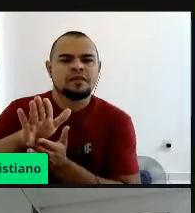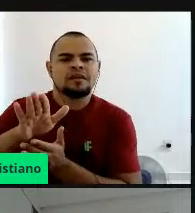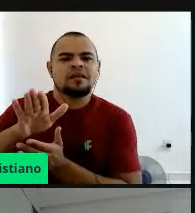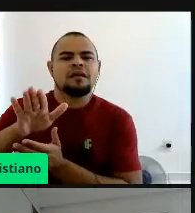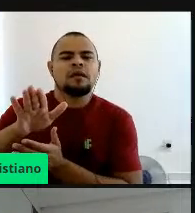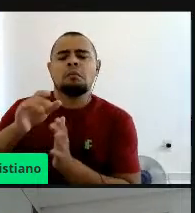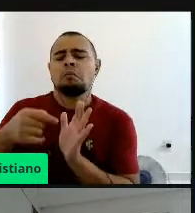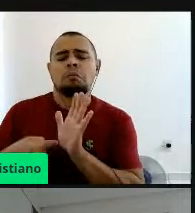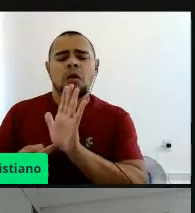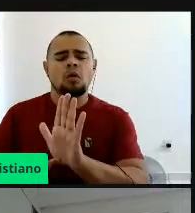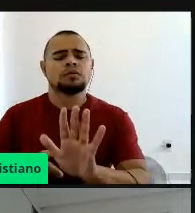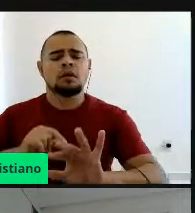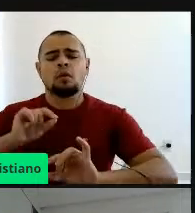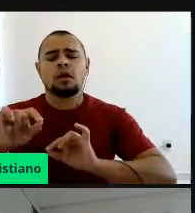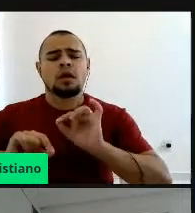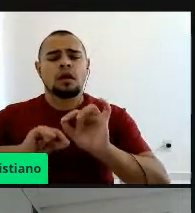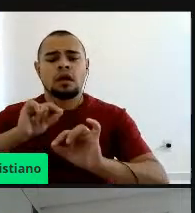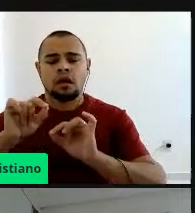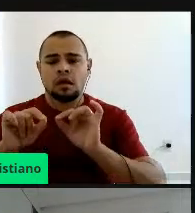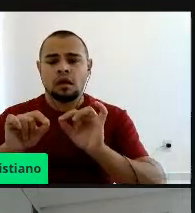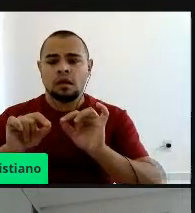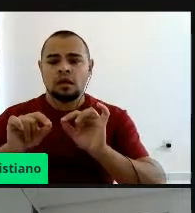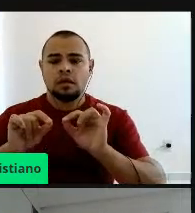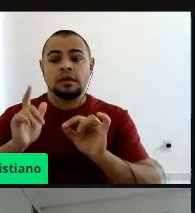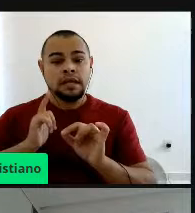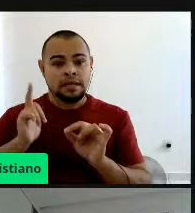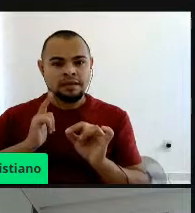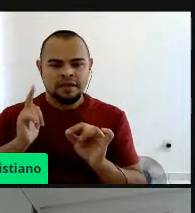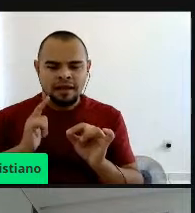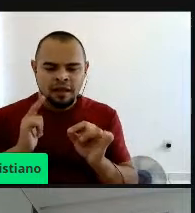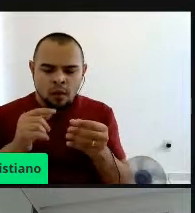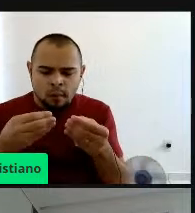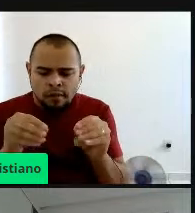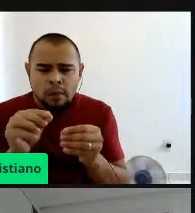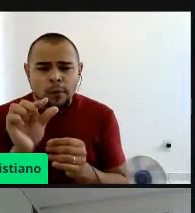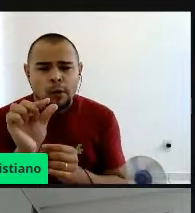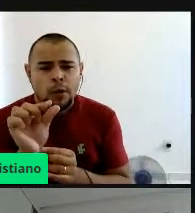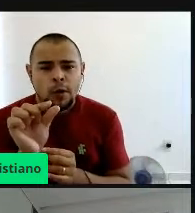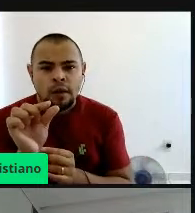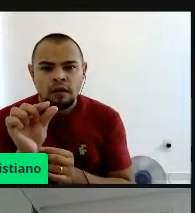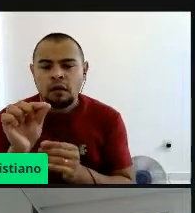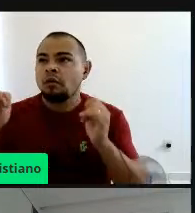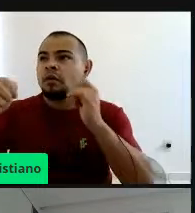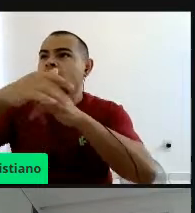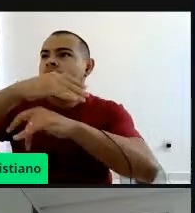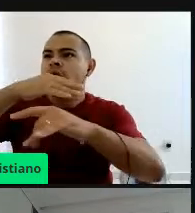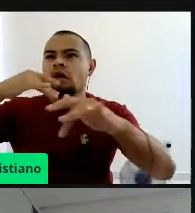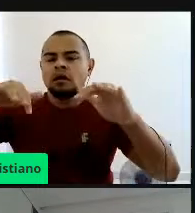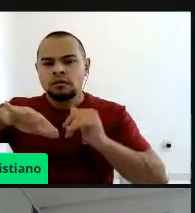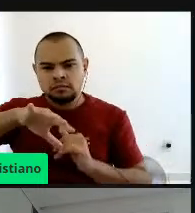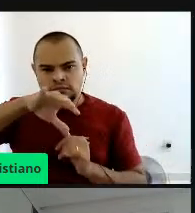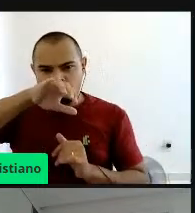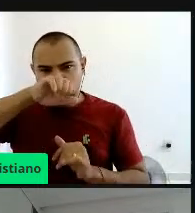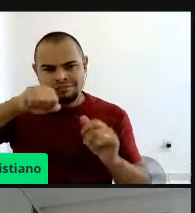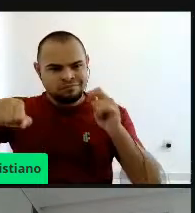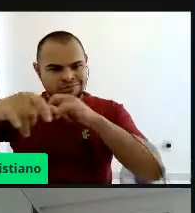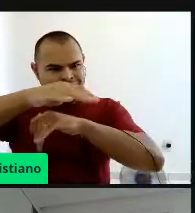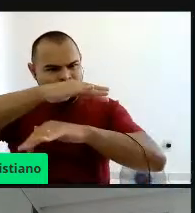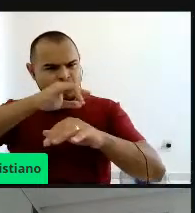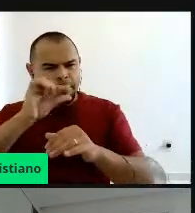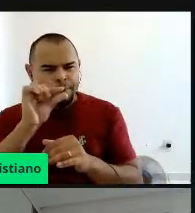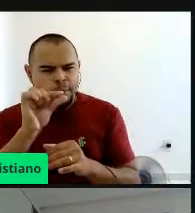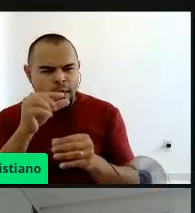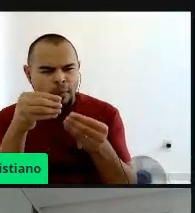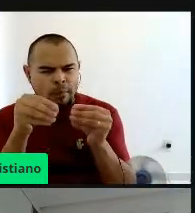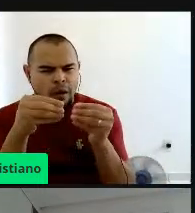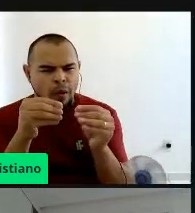reportam, que o microplástico está num ambiente que respiramos, né, nós respiramos microplásticos,